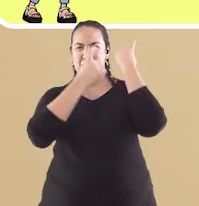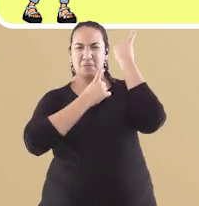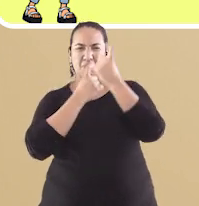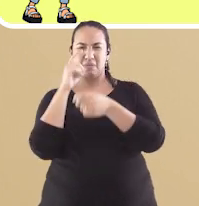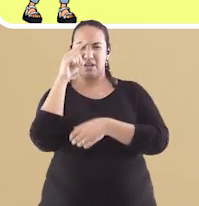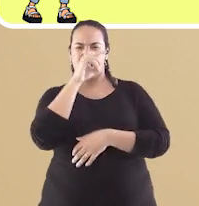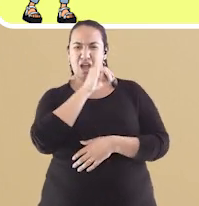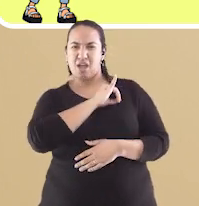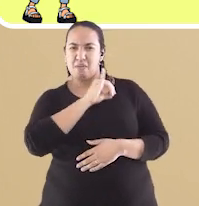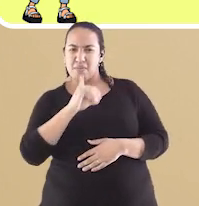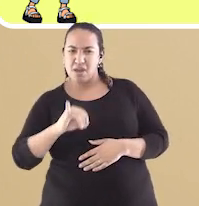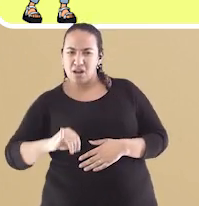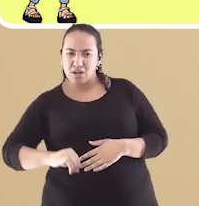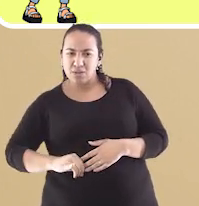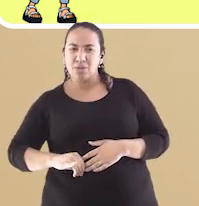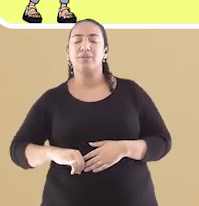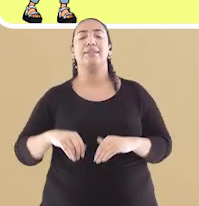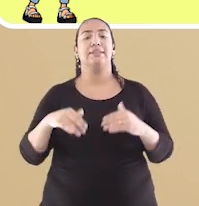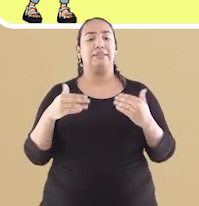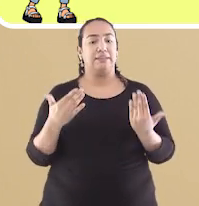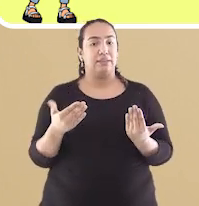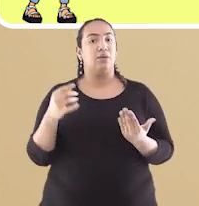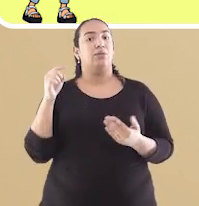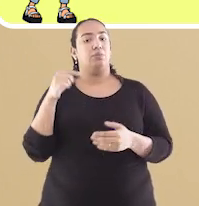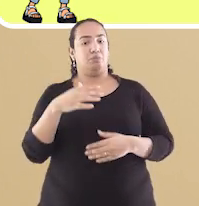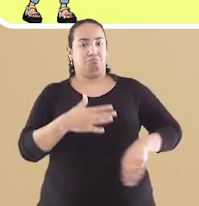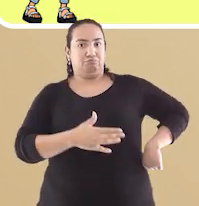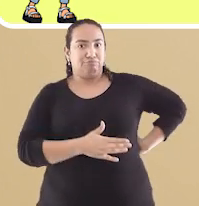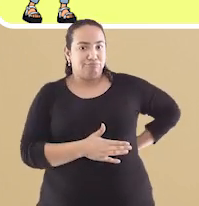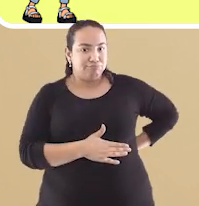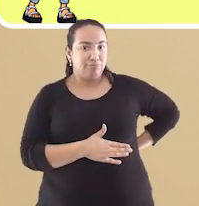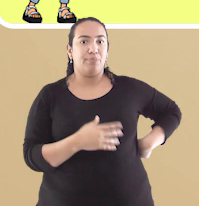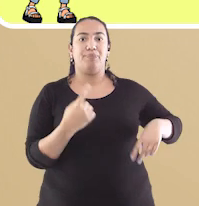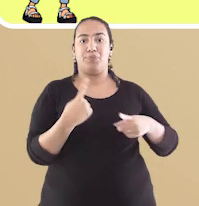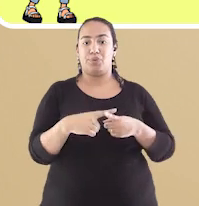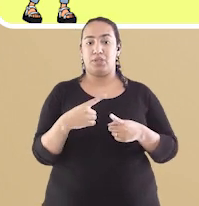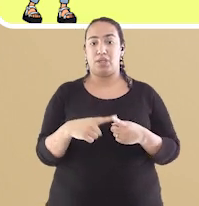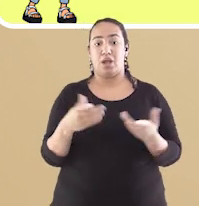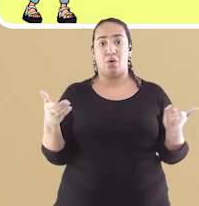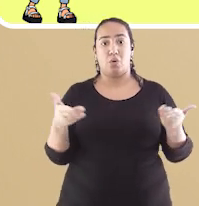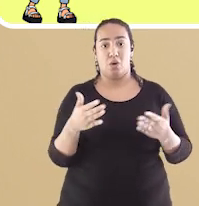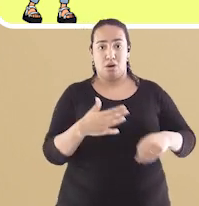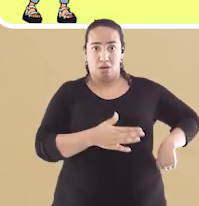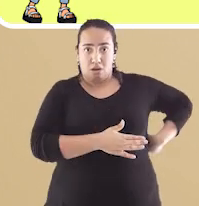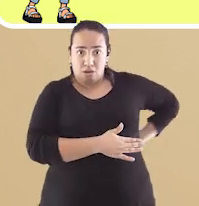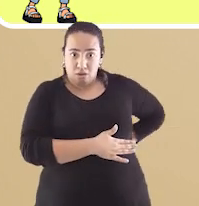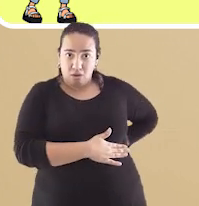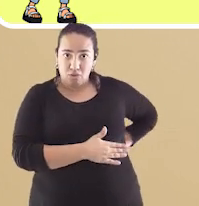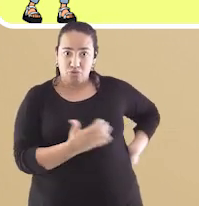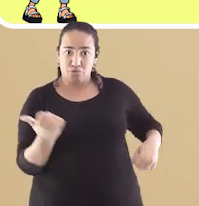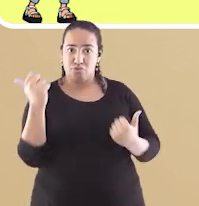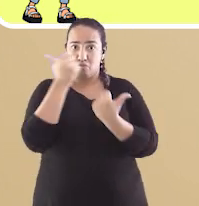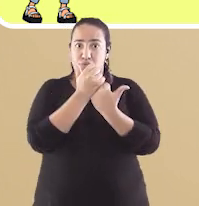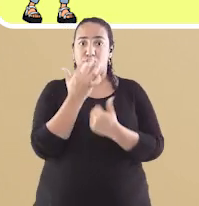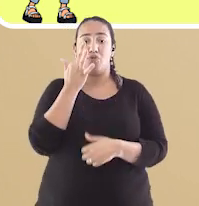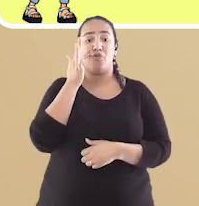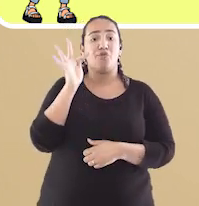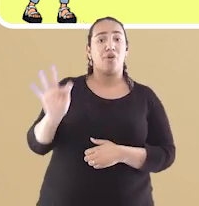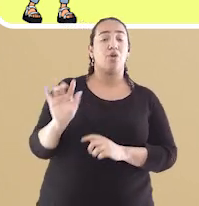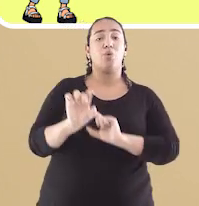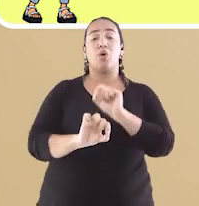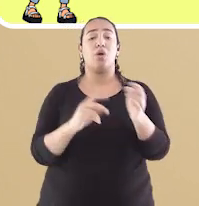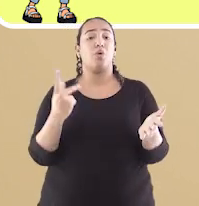Napoleão Bonaparte. E não era para menos. Desde que havia assumido o trono francês, Napoleão começou um processo de